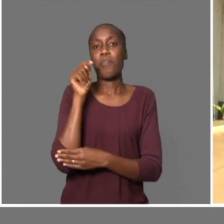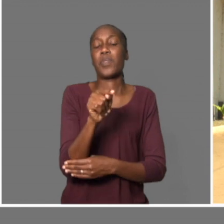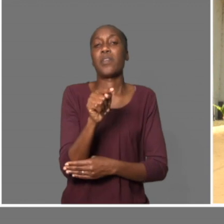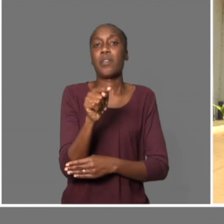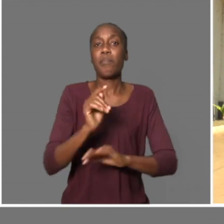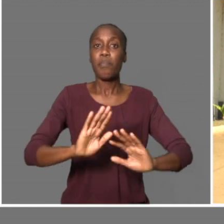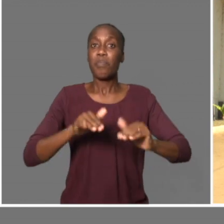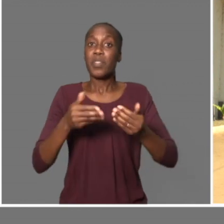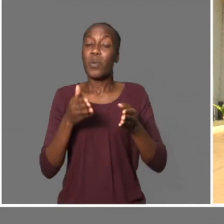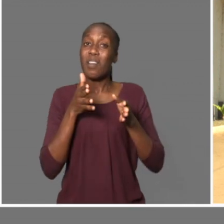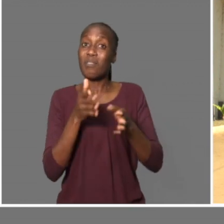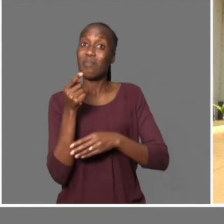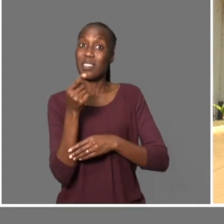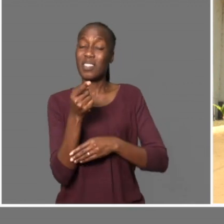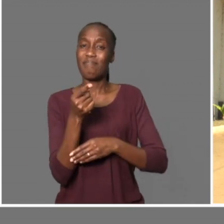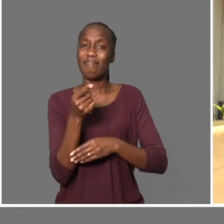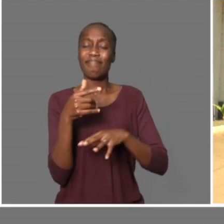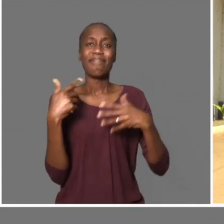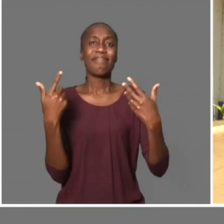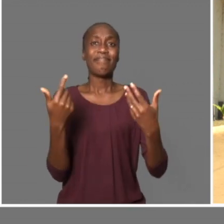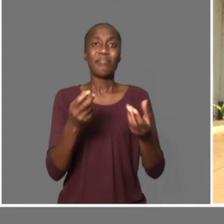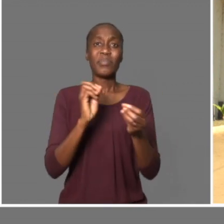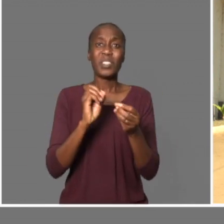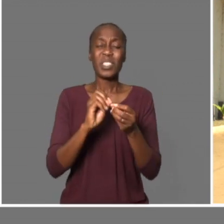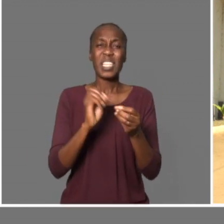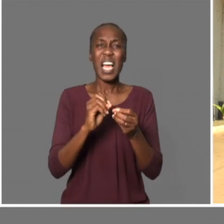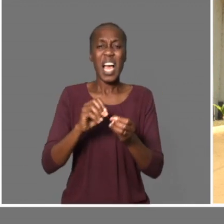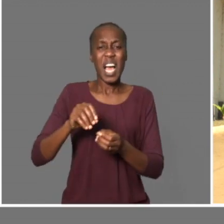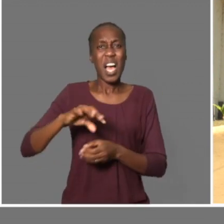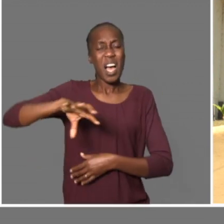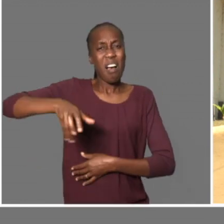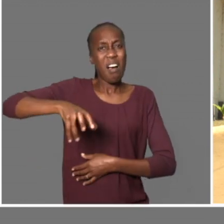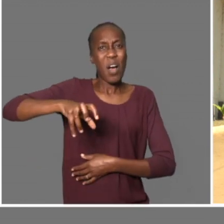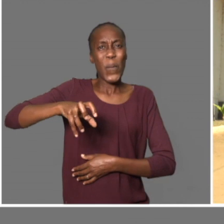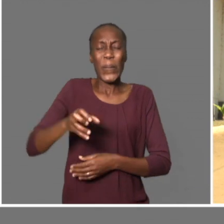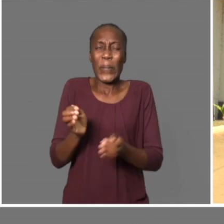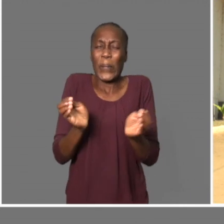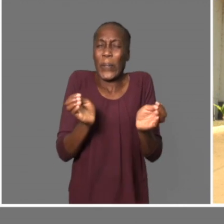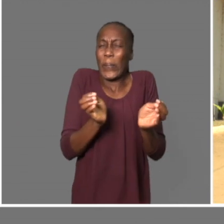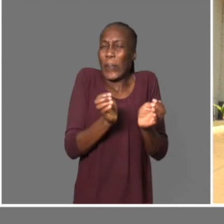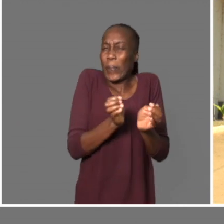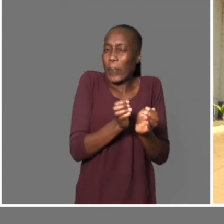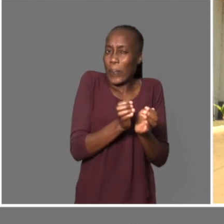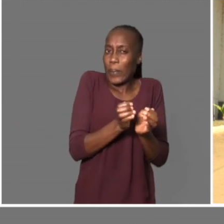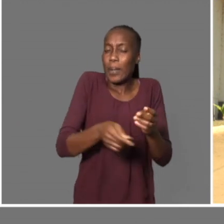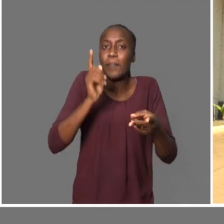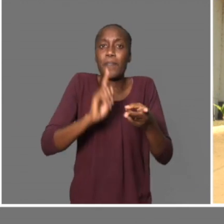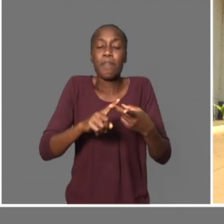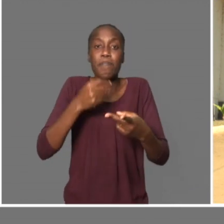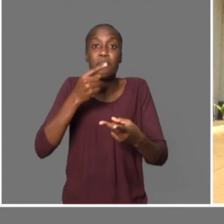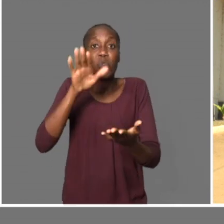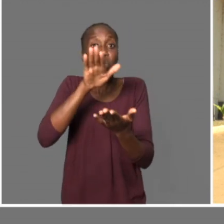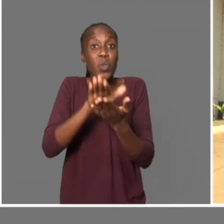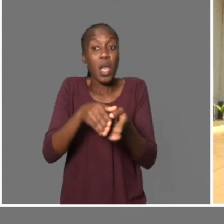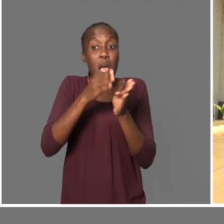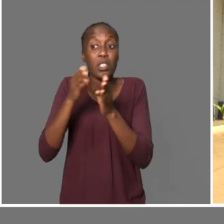porque isso tem a ver com o número dos pescadores que nós temos na albufeira. Então, desta maneira, faz